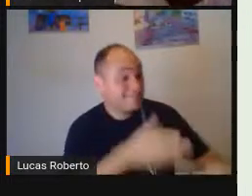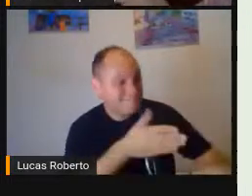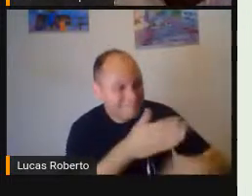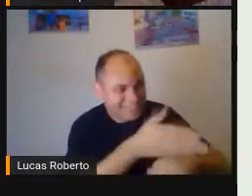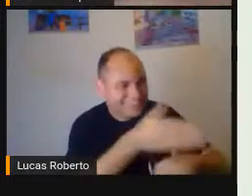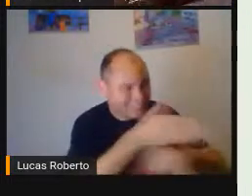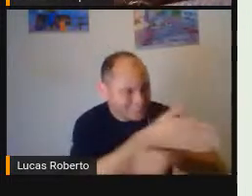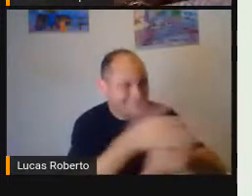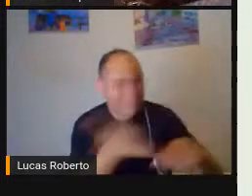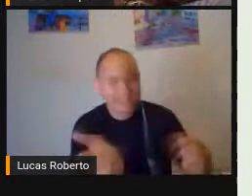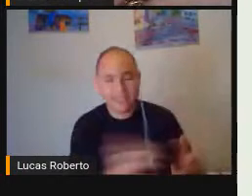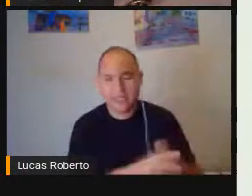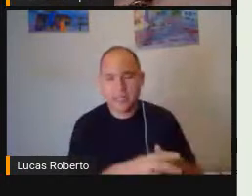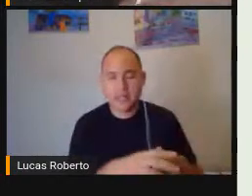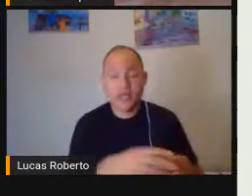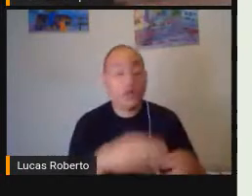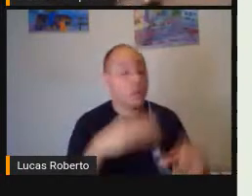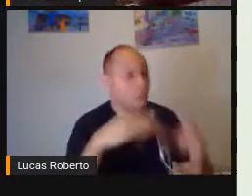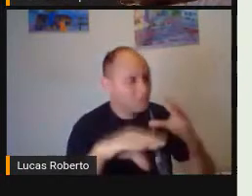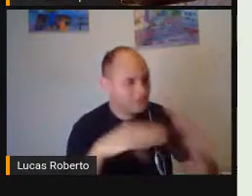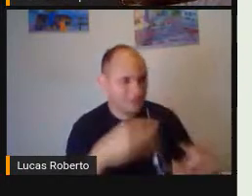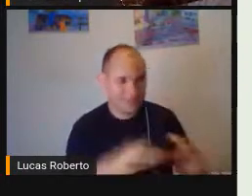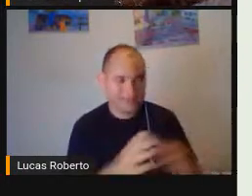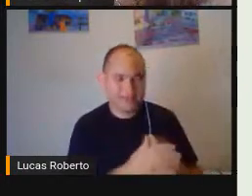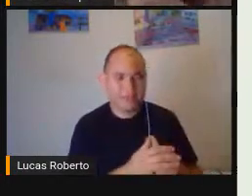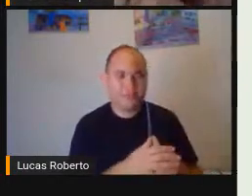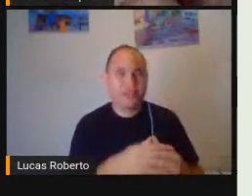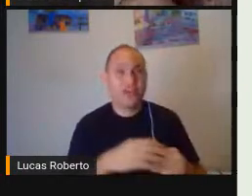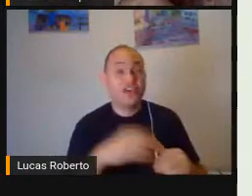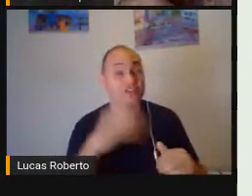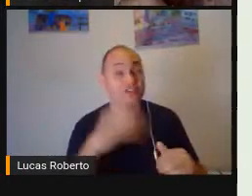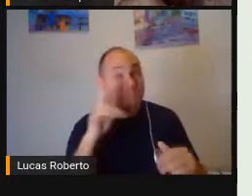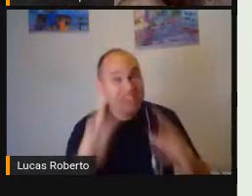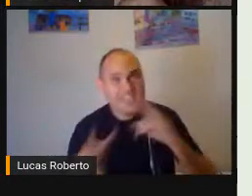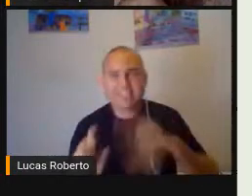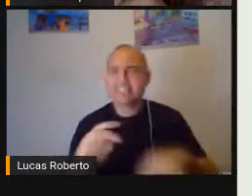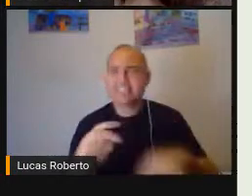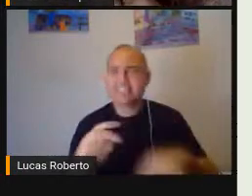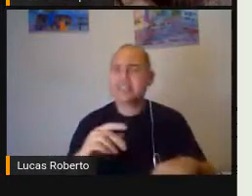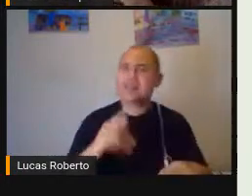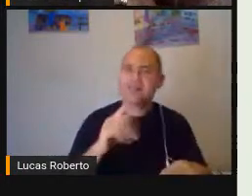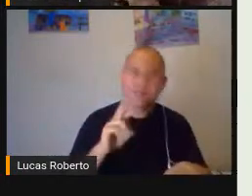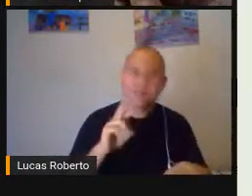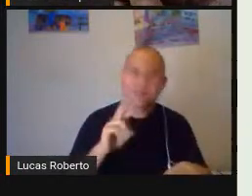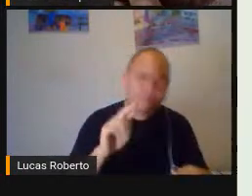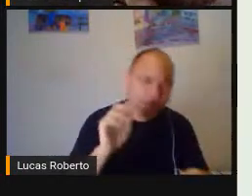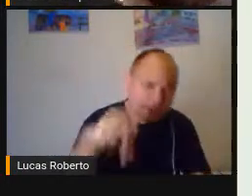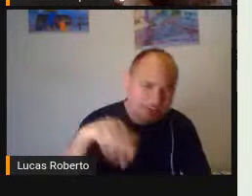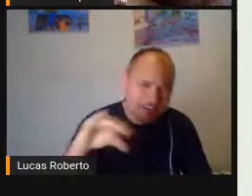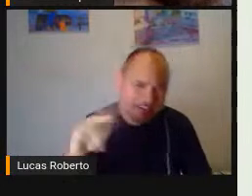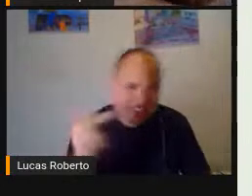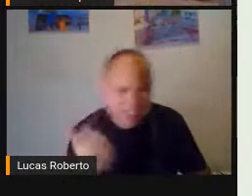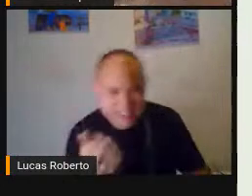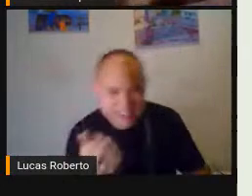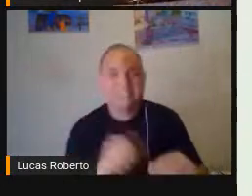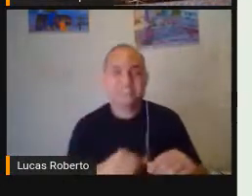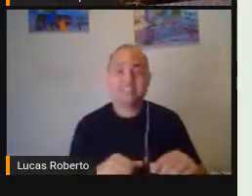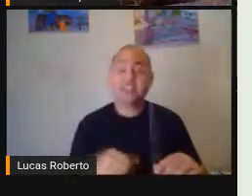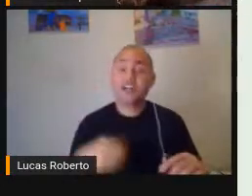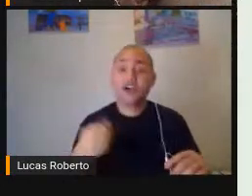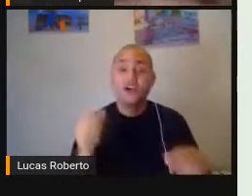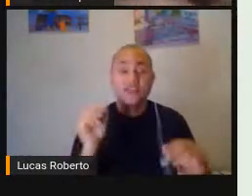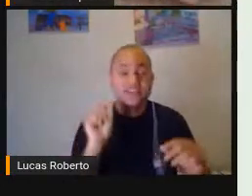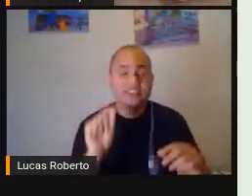sempre Olha as pranchas Os packs Que a Rosana Trouxe ali Para a gente Para a observar A gente precisa pensar Em